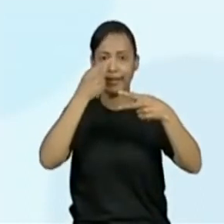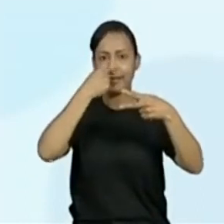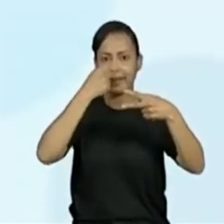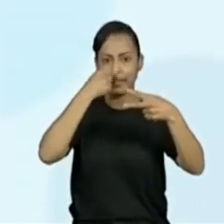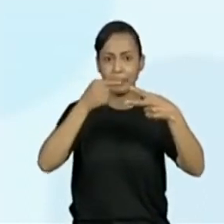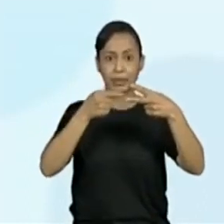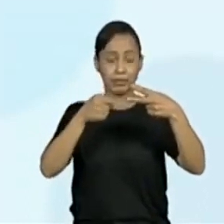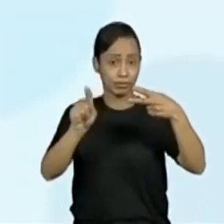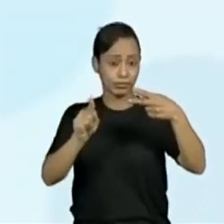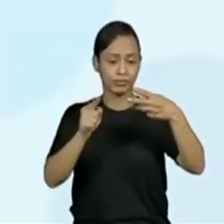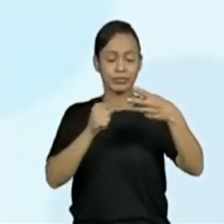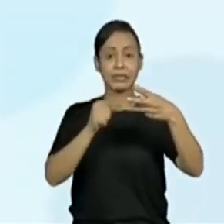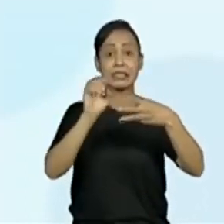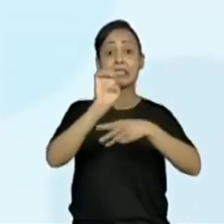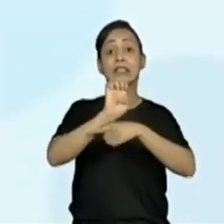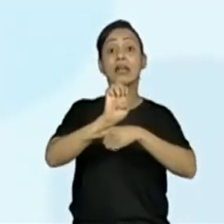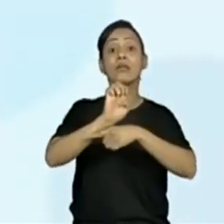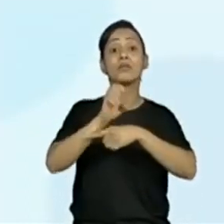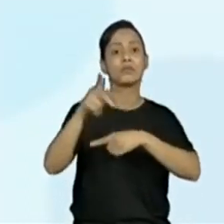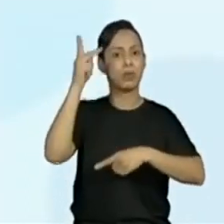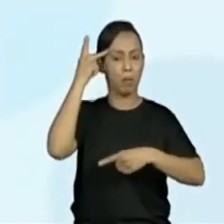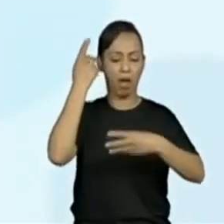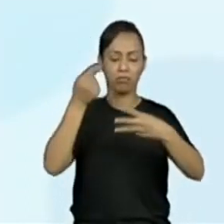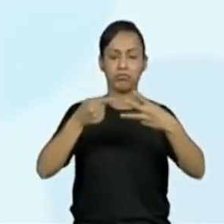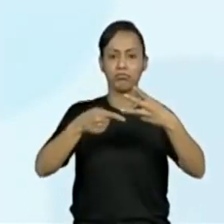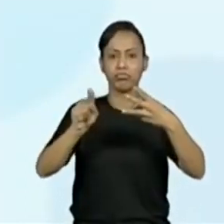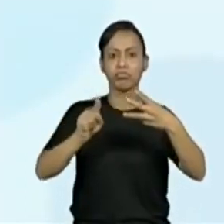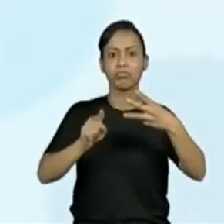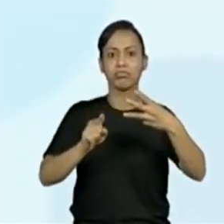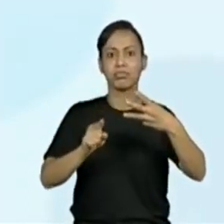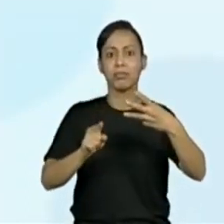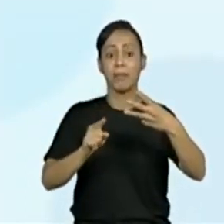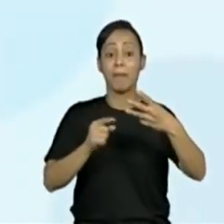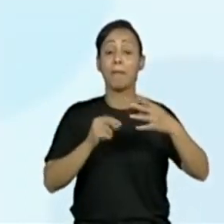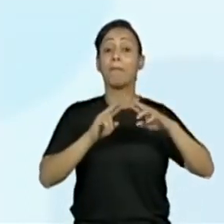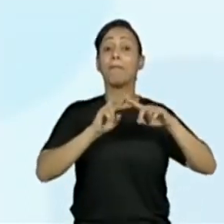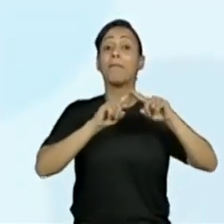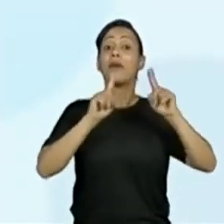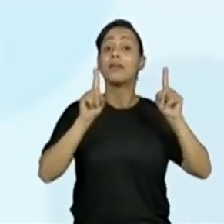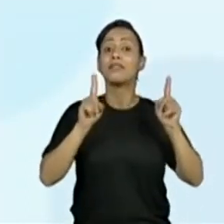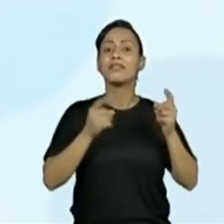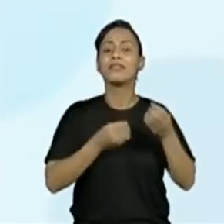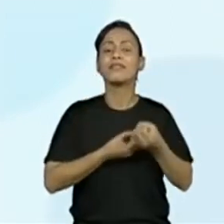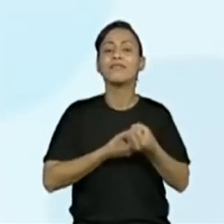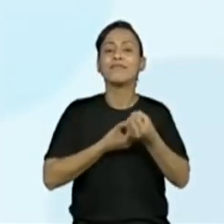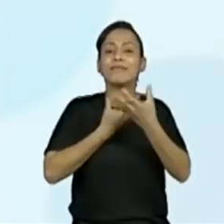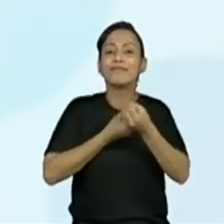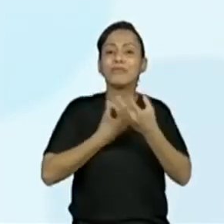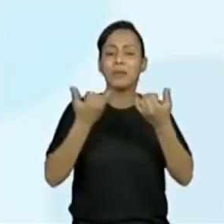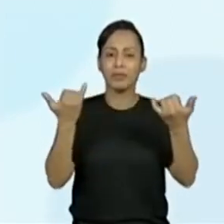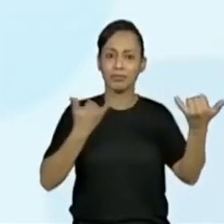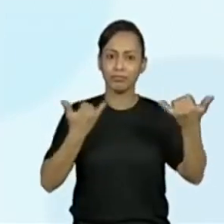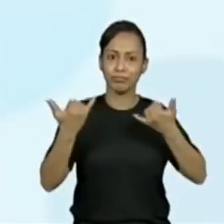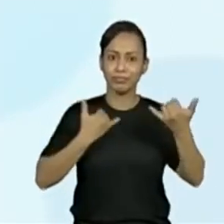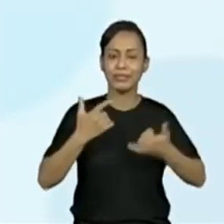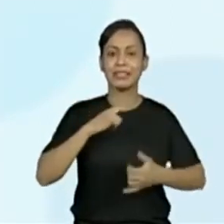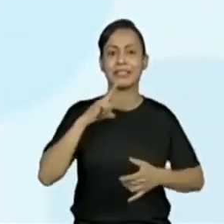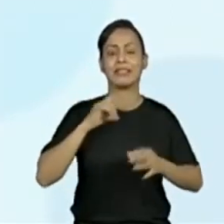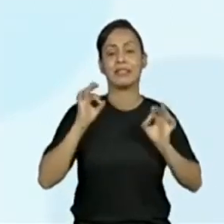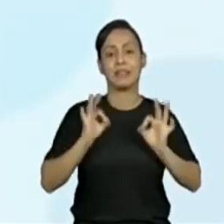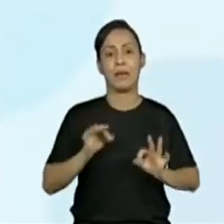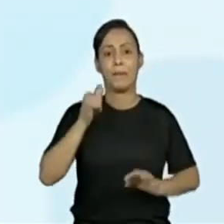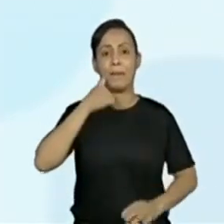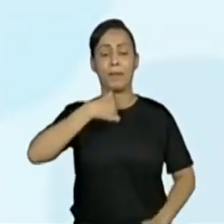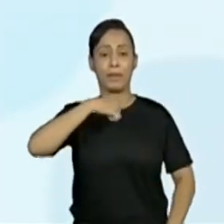tratou do estado de São Paulo. A única diferença é que ele informou um pouco mais, mas ele não esqueceu de dizer a importância da questão das